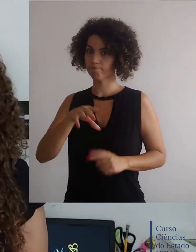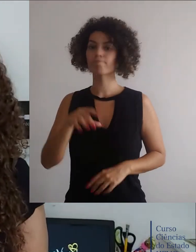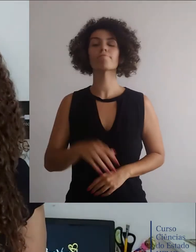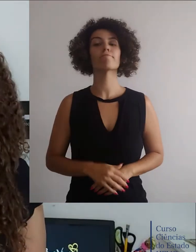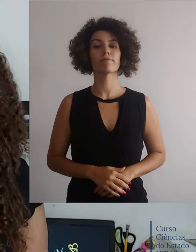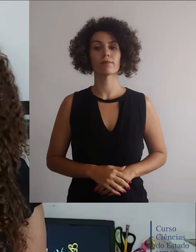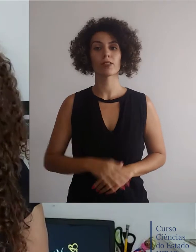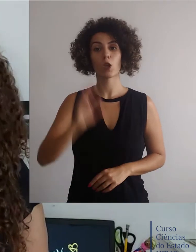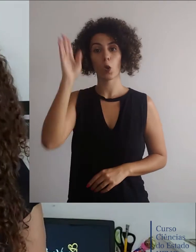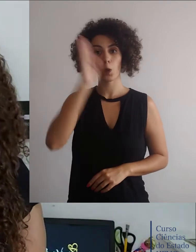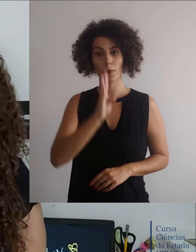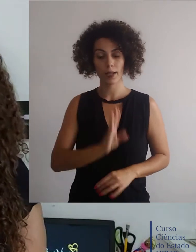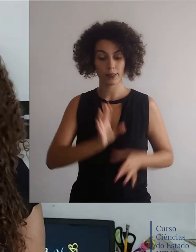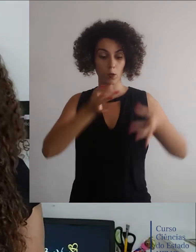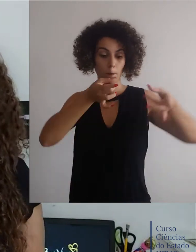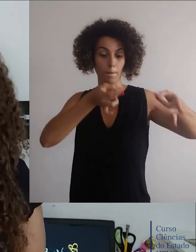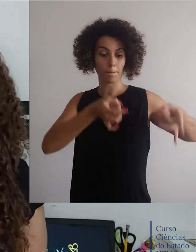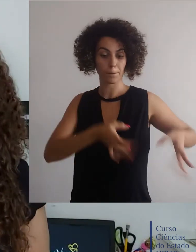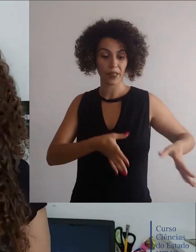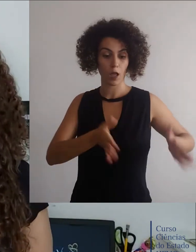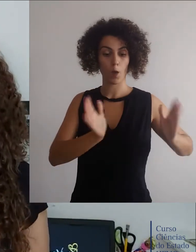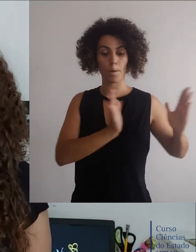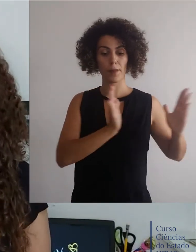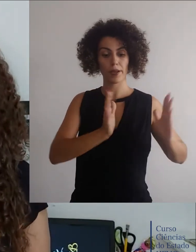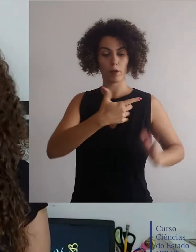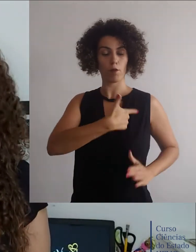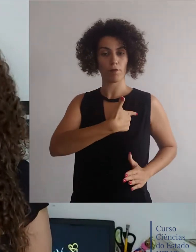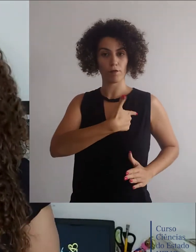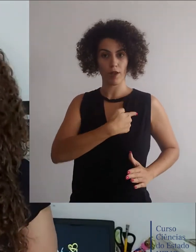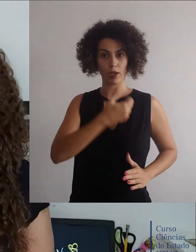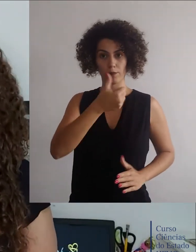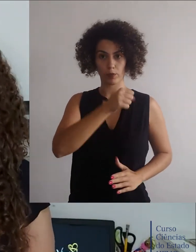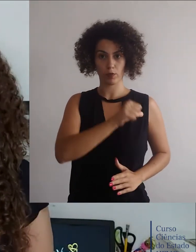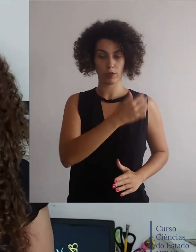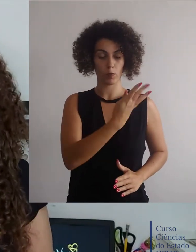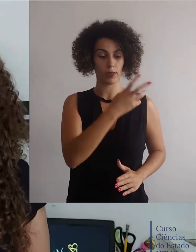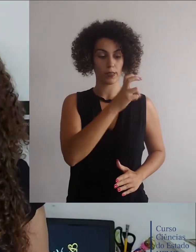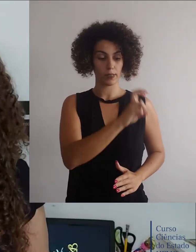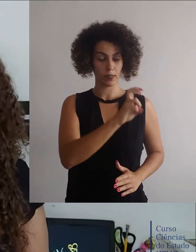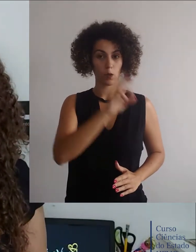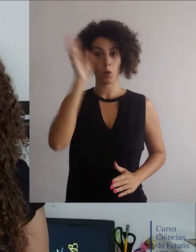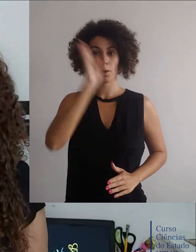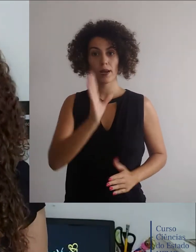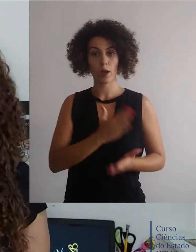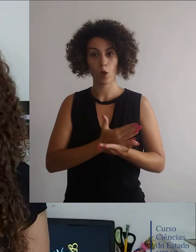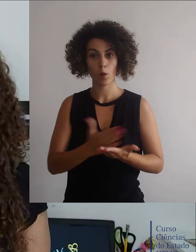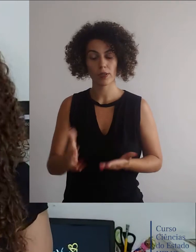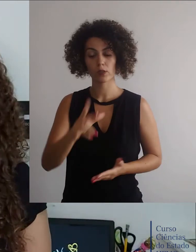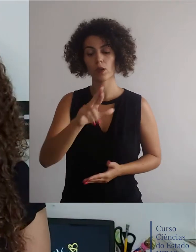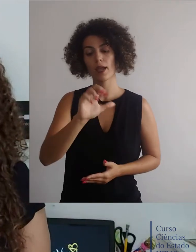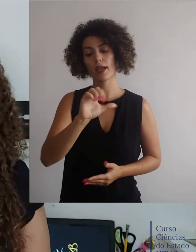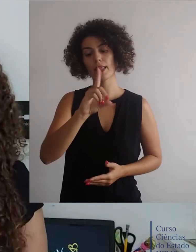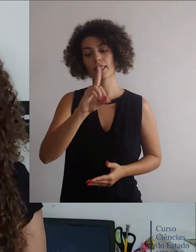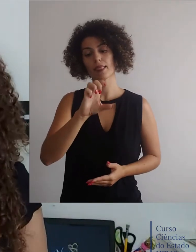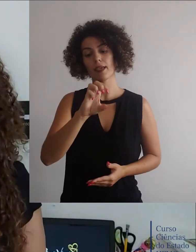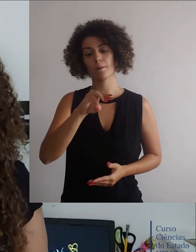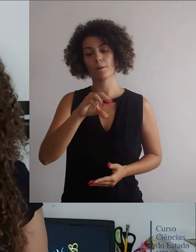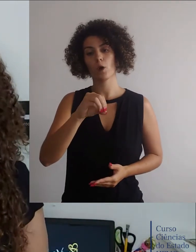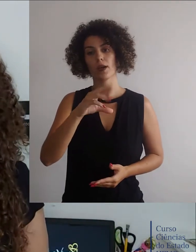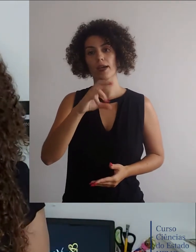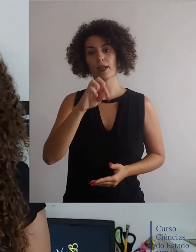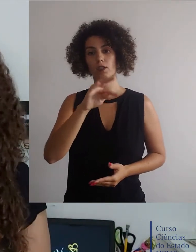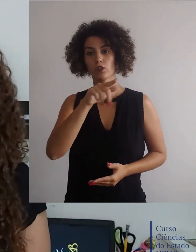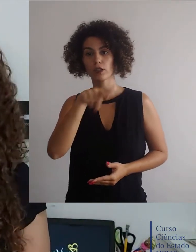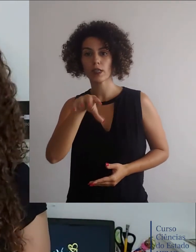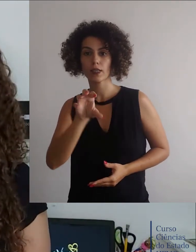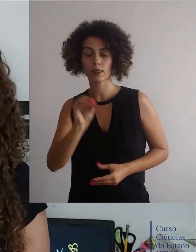diferente. Com a deposição do governo Vargas em 1945, o país passou por um processo de redemocratização com eleições